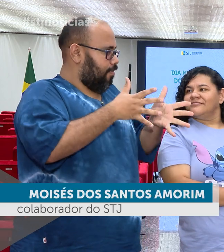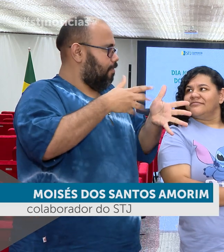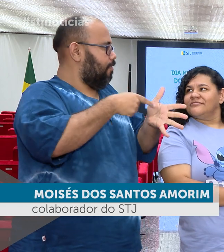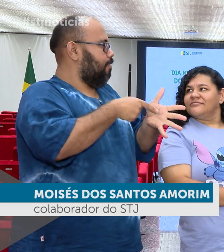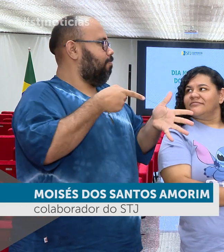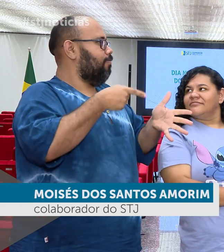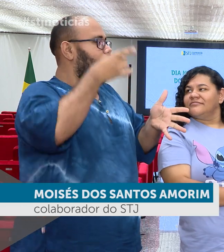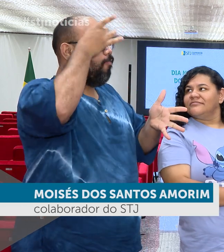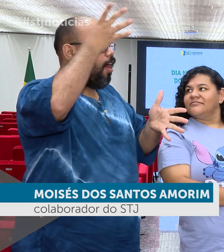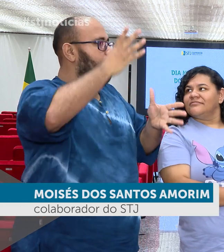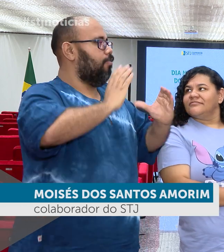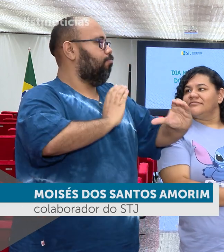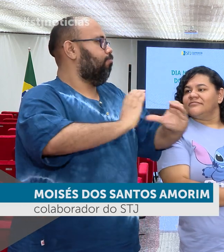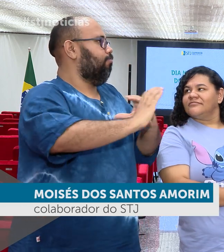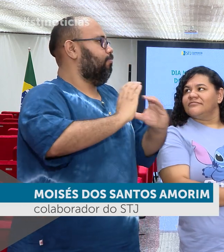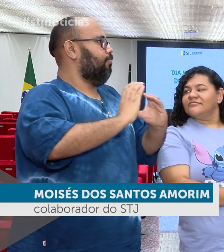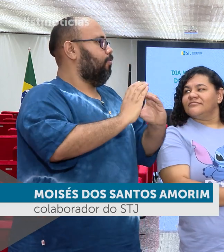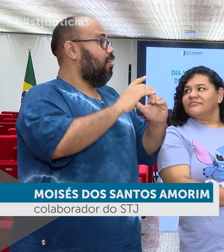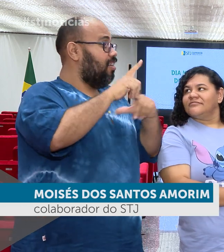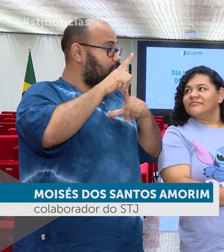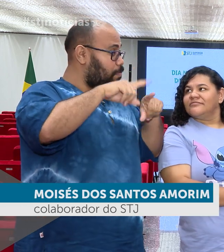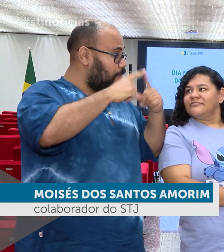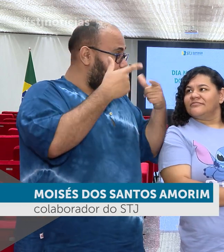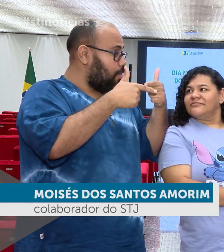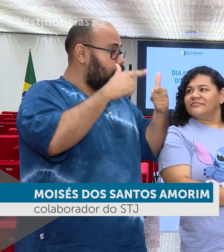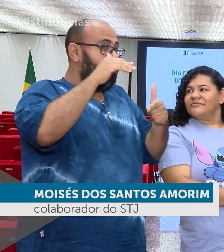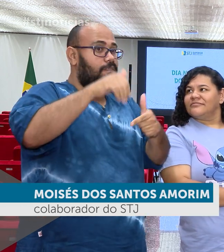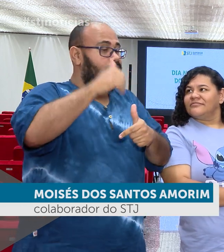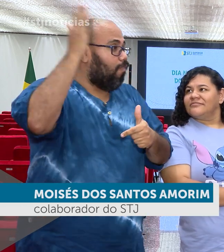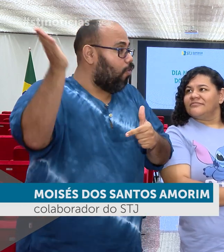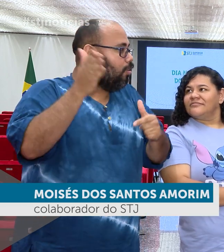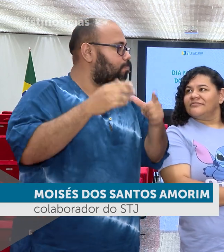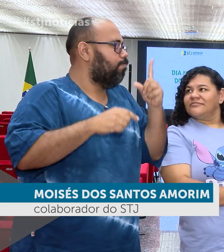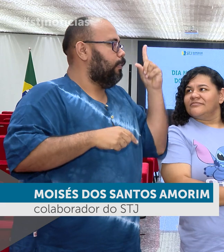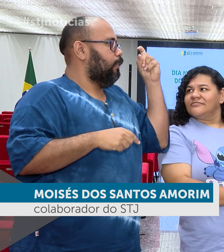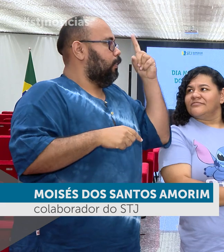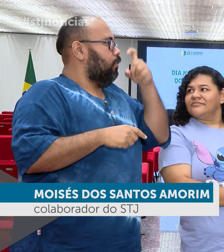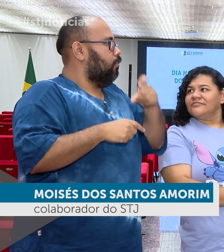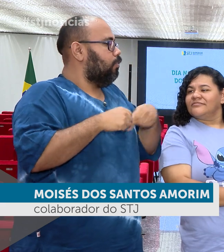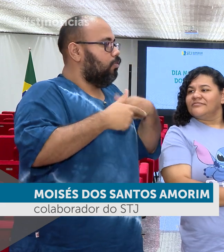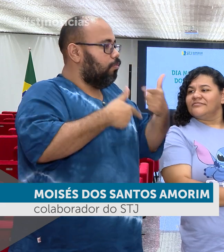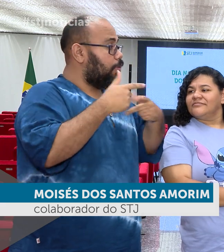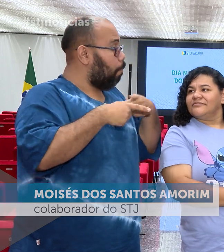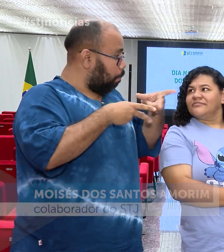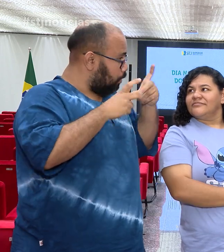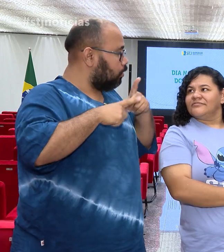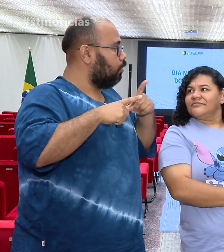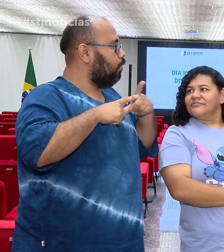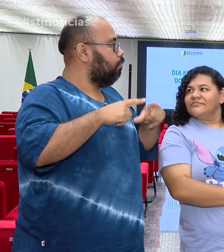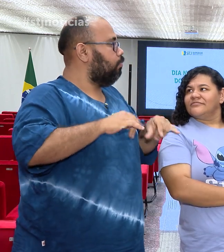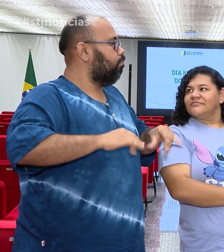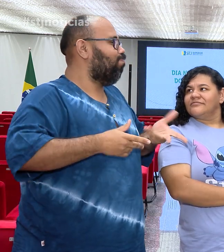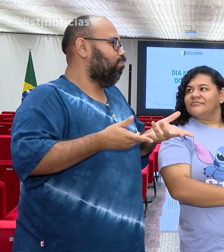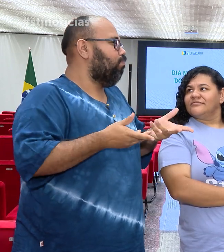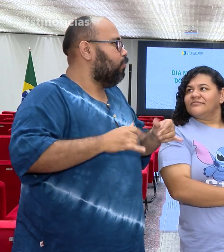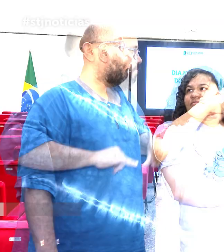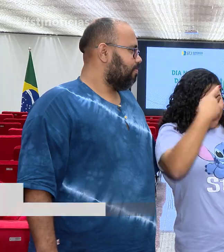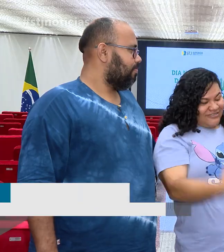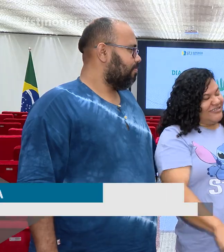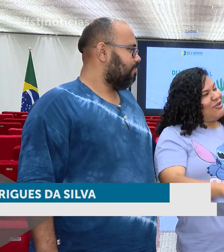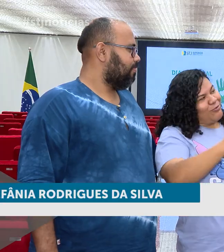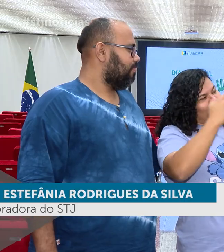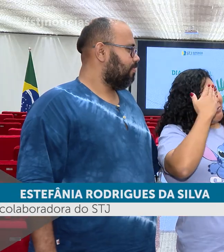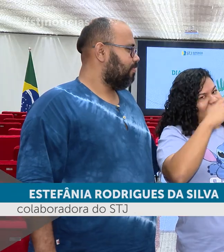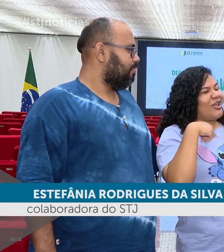começou aqui, ele viu que aqui era um lugar de fácil comunicação, né? Fora daqui é muito difícil.